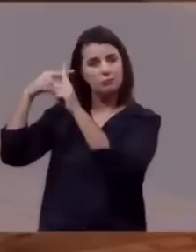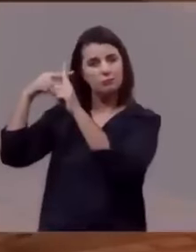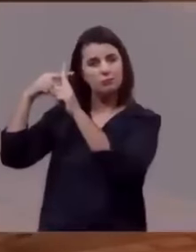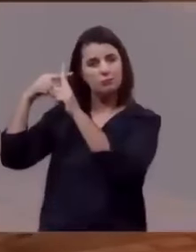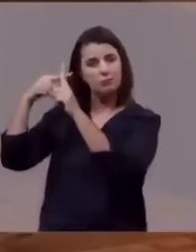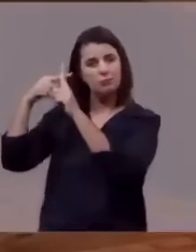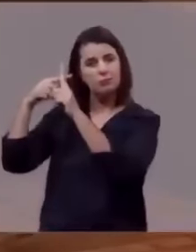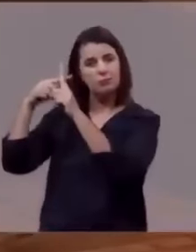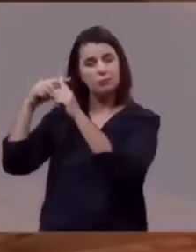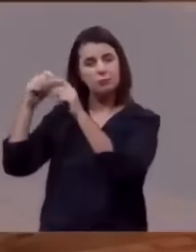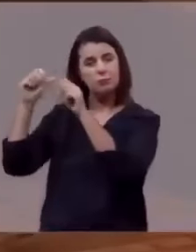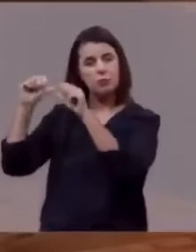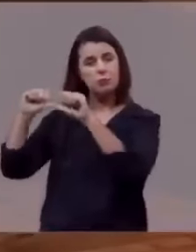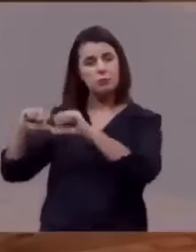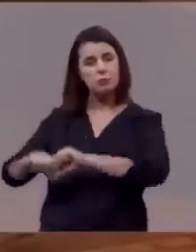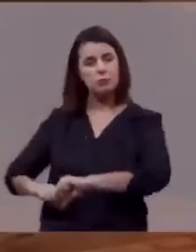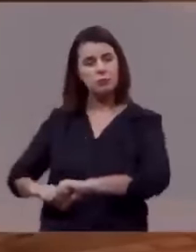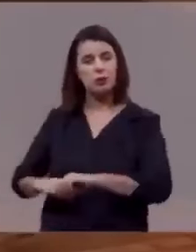entra em colapso.